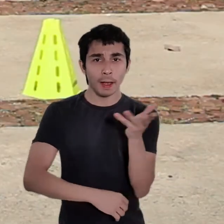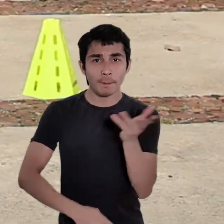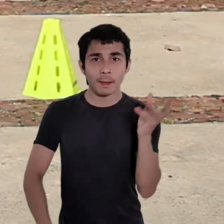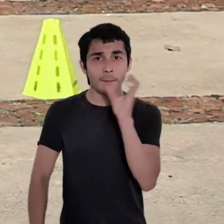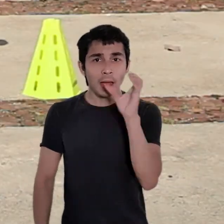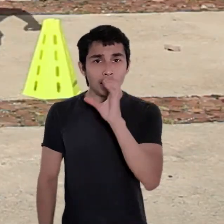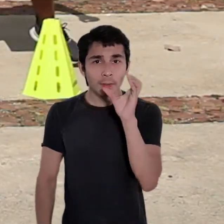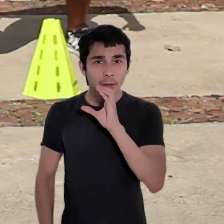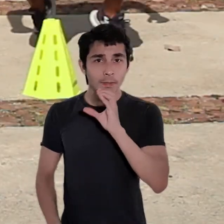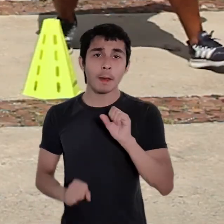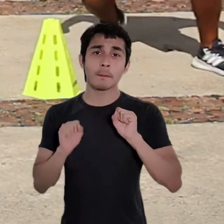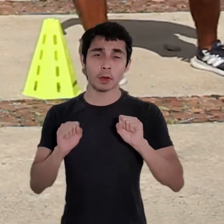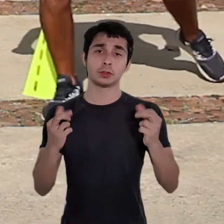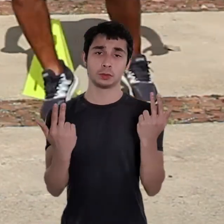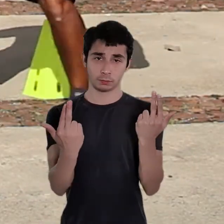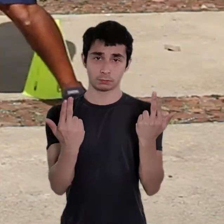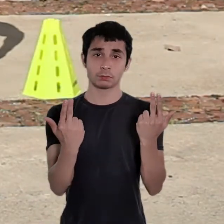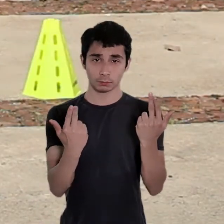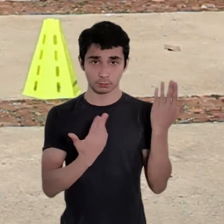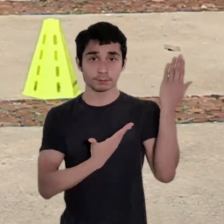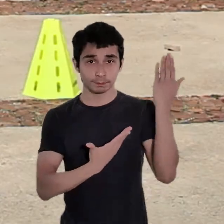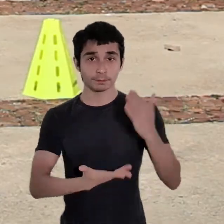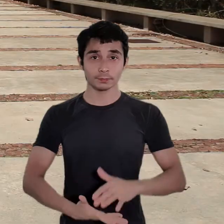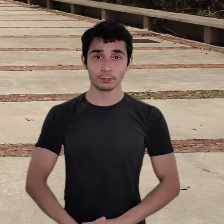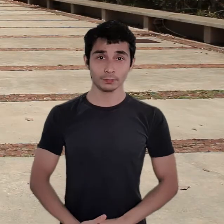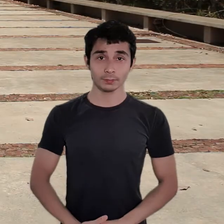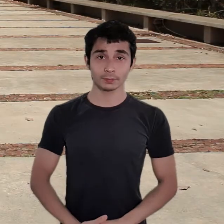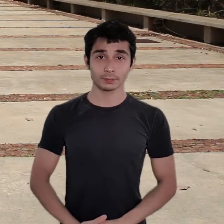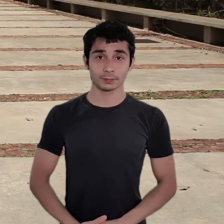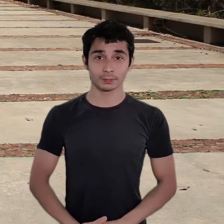fazer nesse nível, pode fazer todas as repetições nessa mesma intensidade.